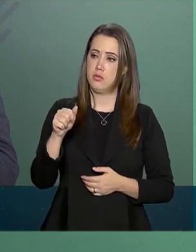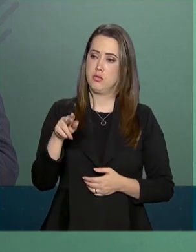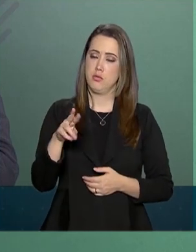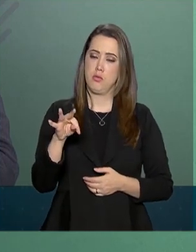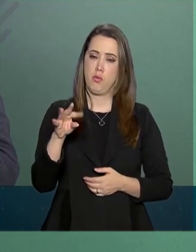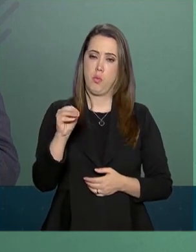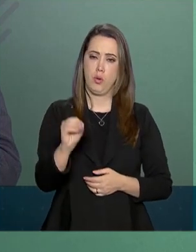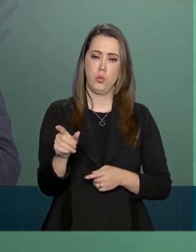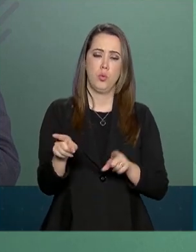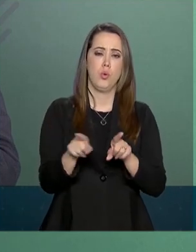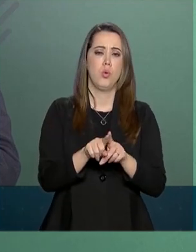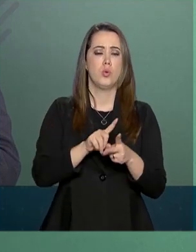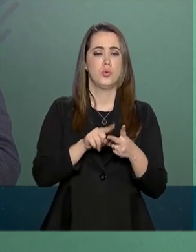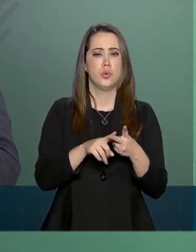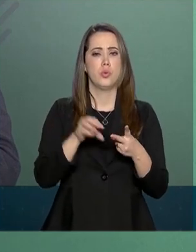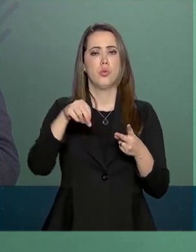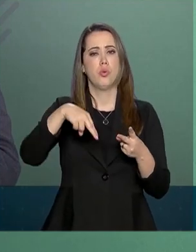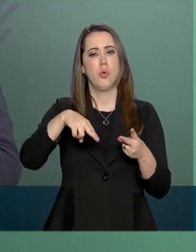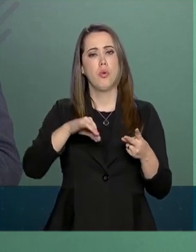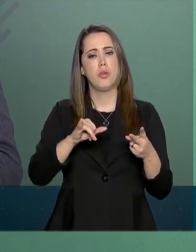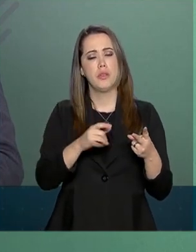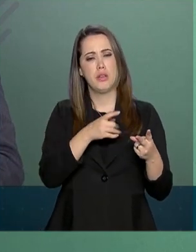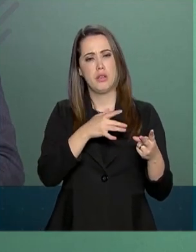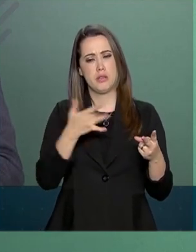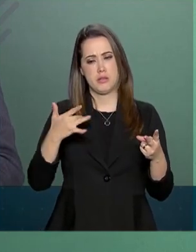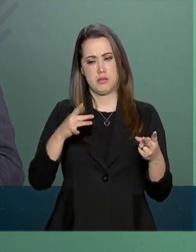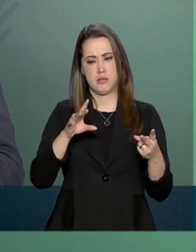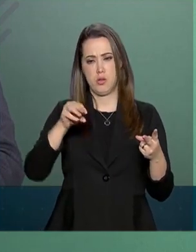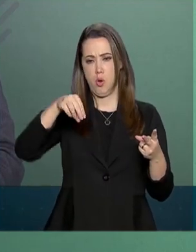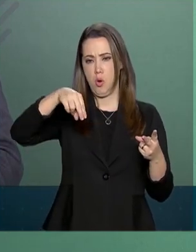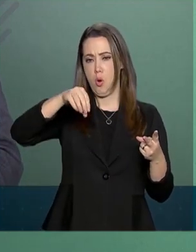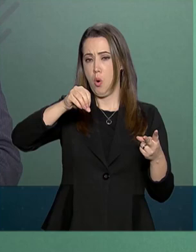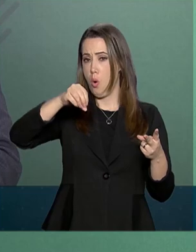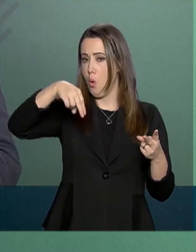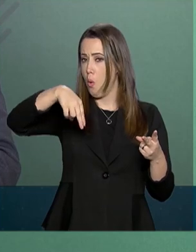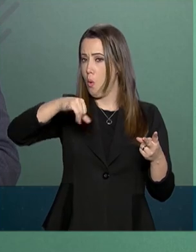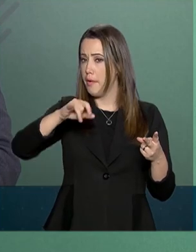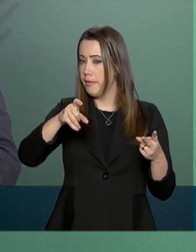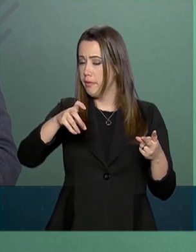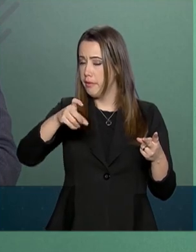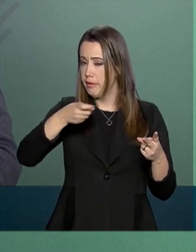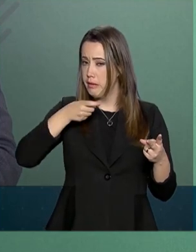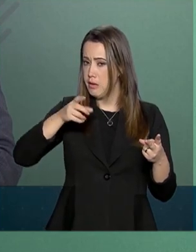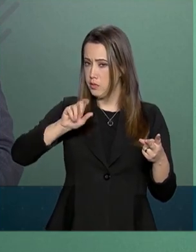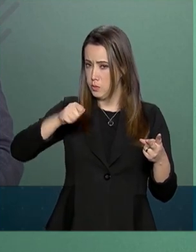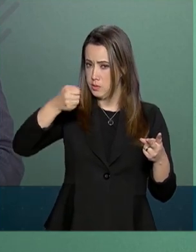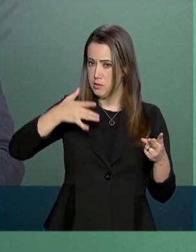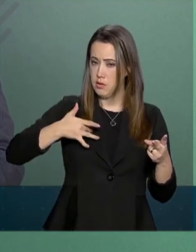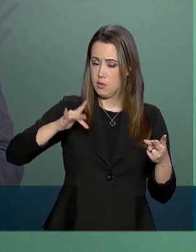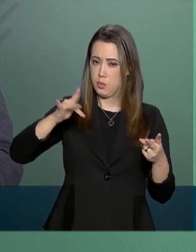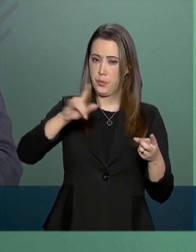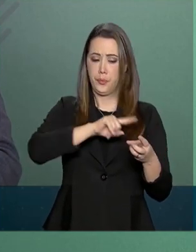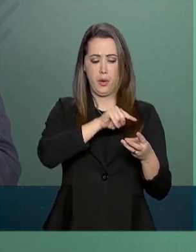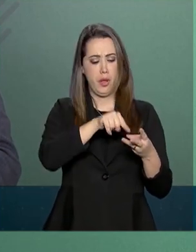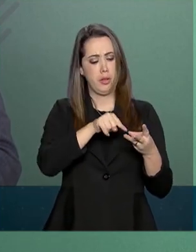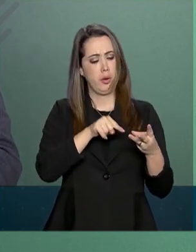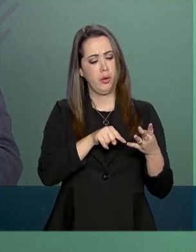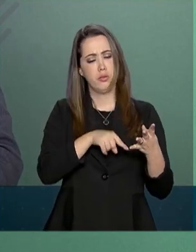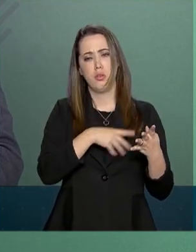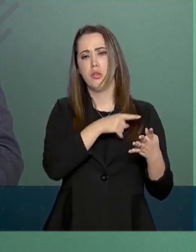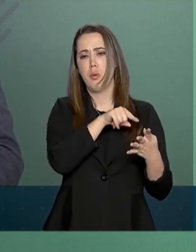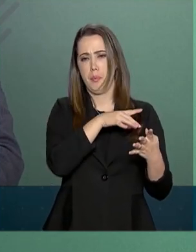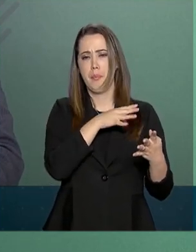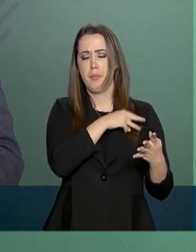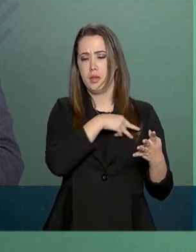Osmar Terra e o ministro interino de Relações Exteriores, embaixador Otávio Brandelli,